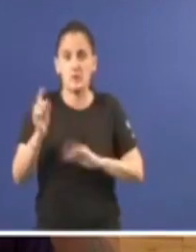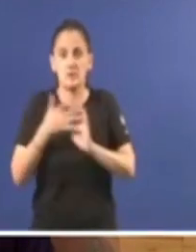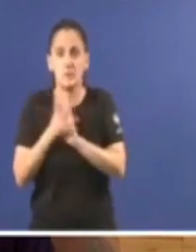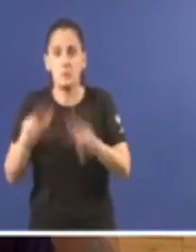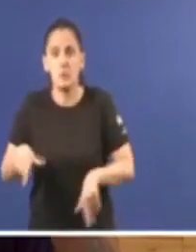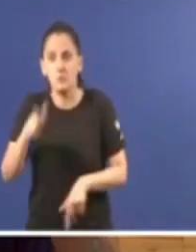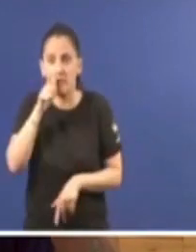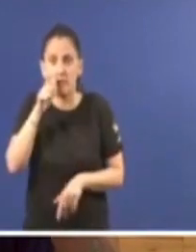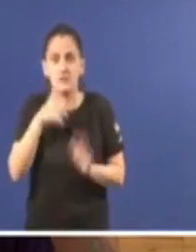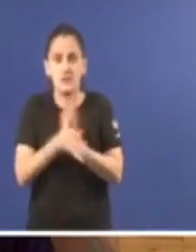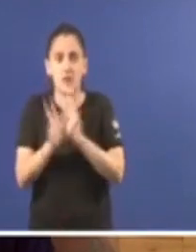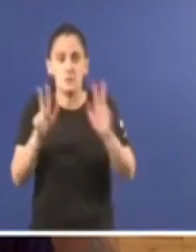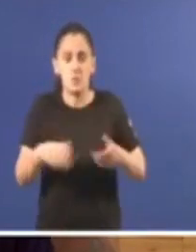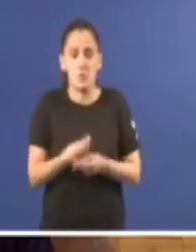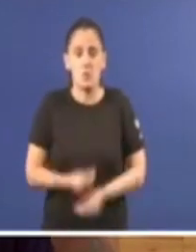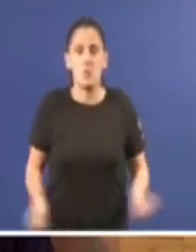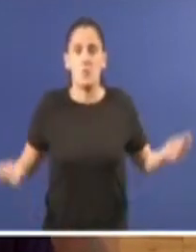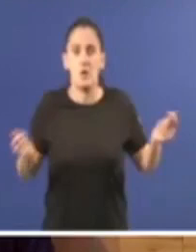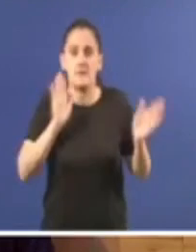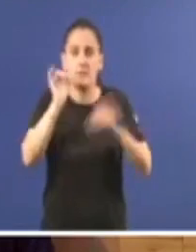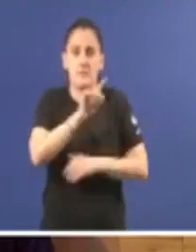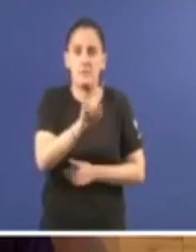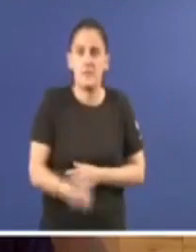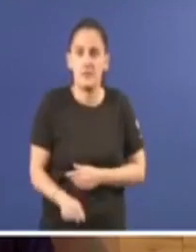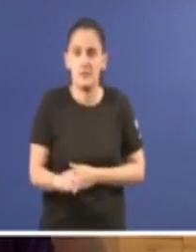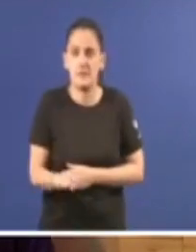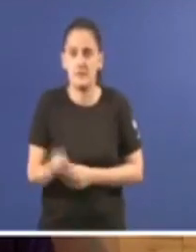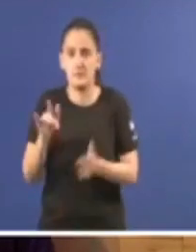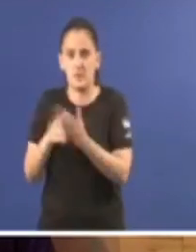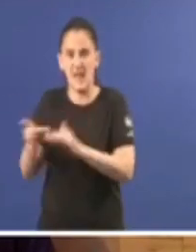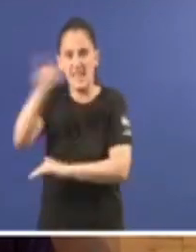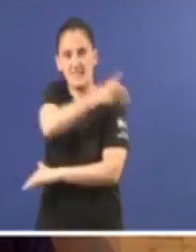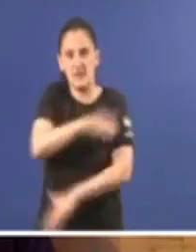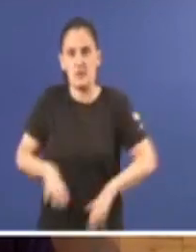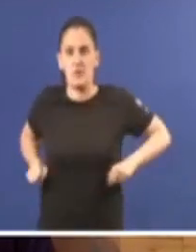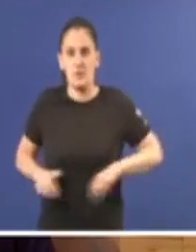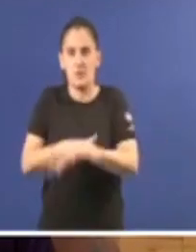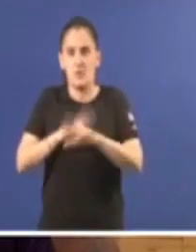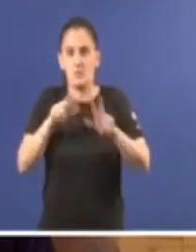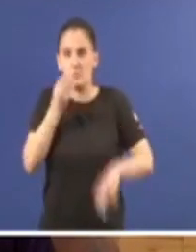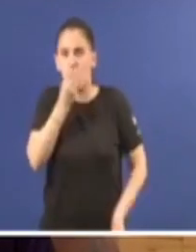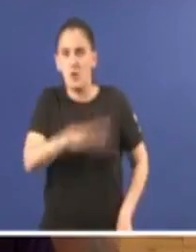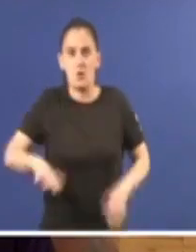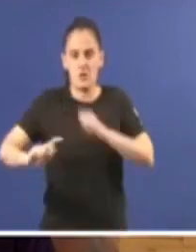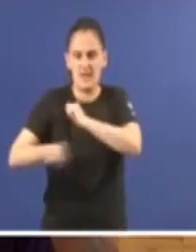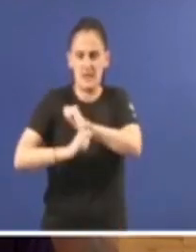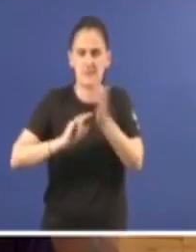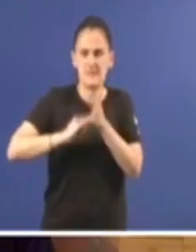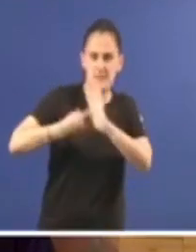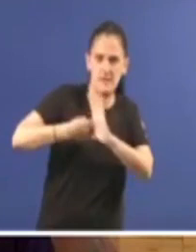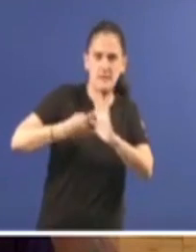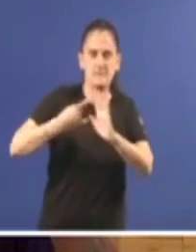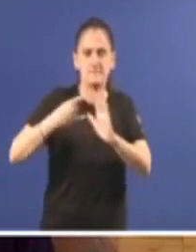señor Feijó, o liquidador da atención primaria. Antes da súa chegada, esta era a xoia do sistema sanitario, e